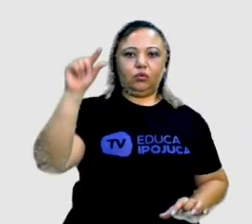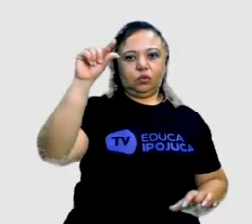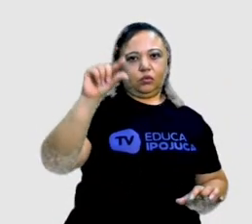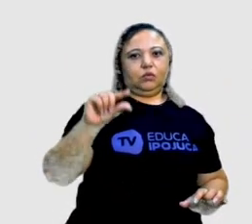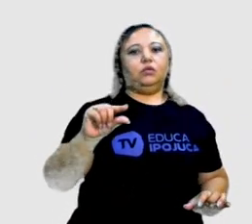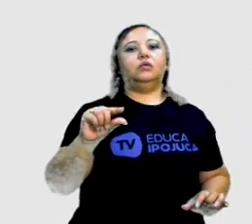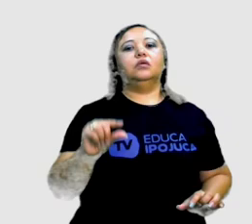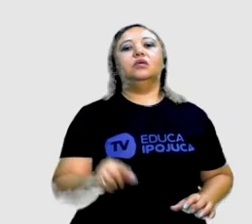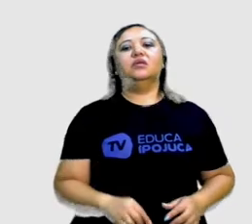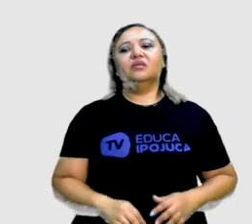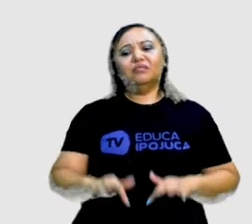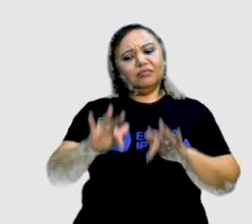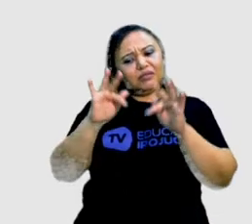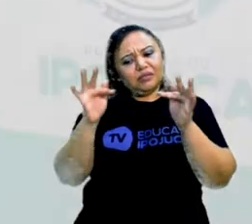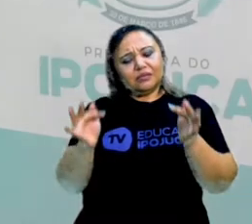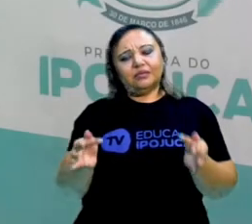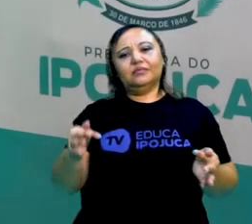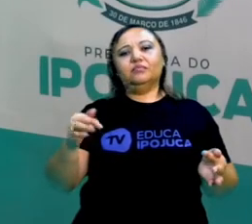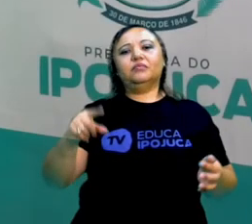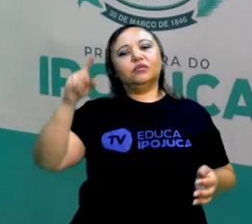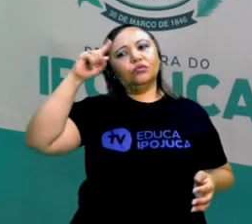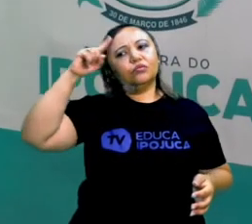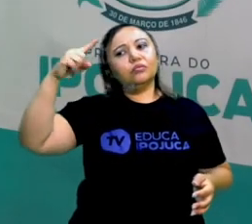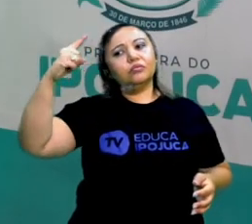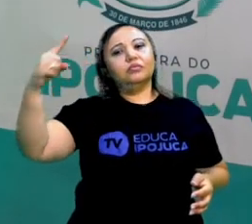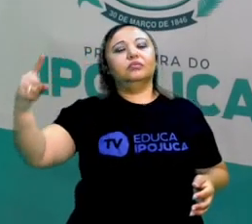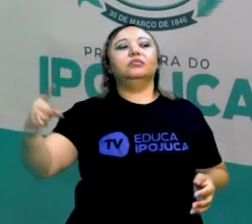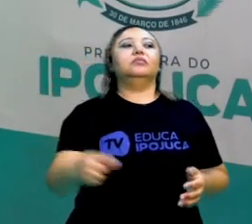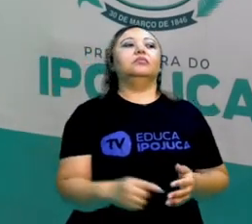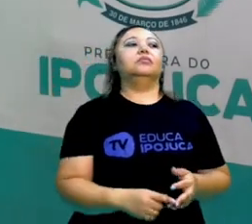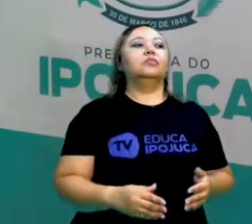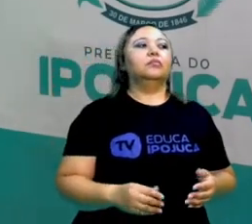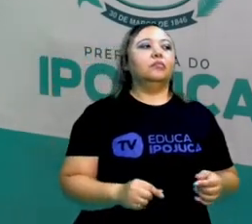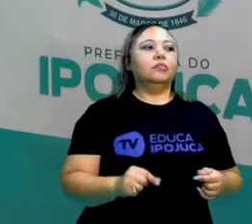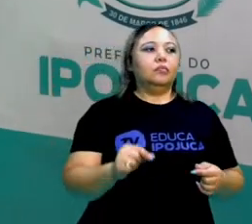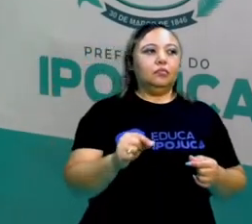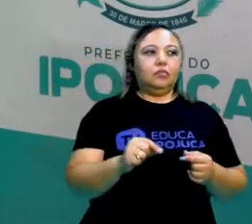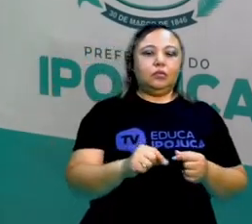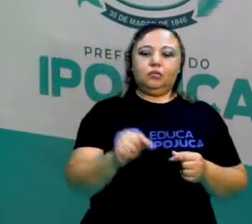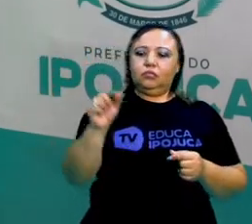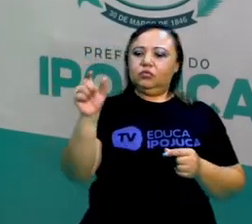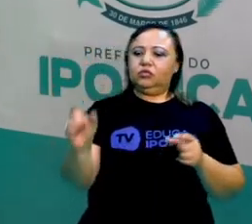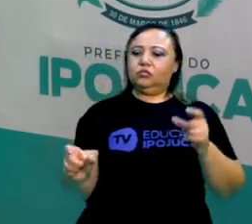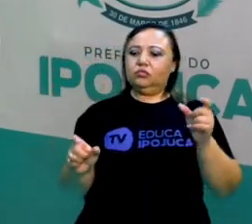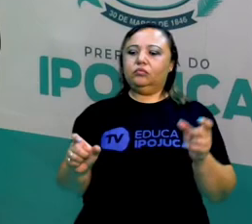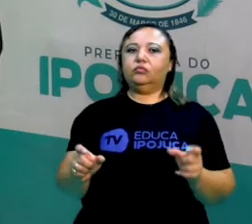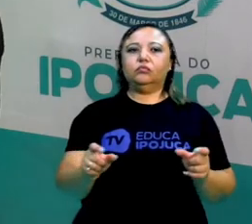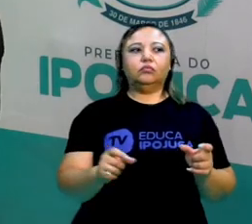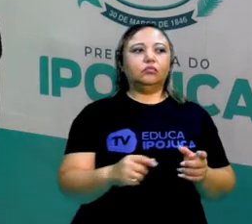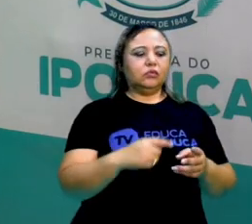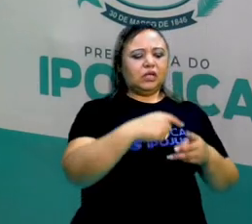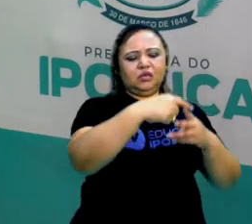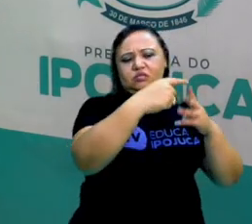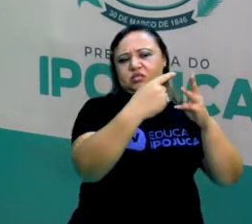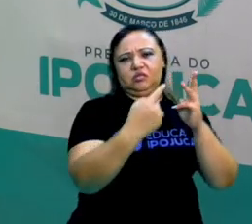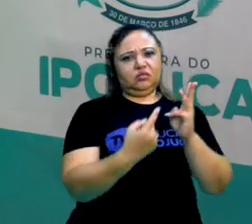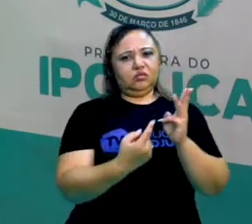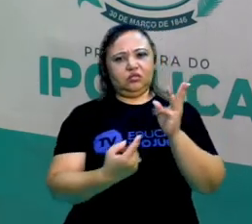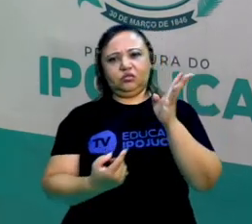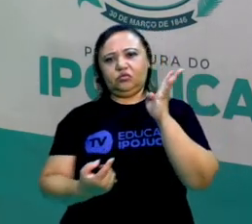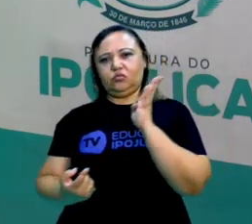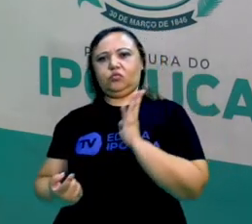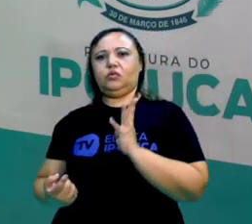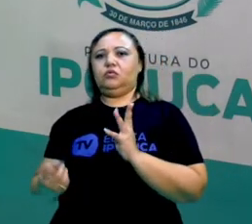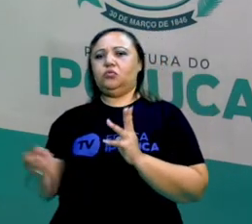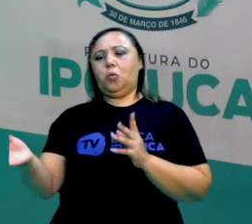simples do dia a dia, do cotidiano, de uma conversa. Ele tem pouquinhos personagens, geralmente são três ou quatro personagens,